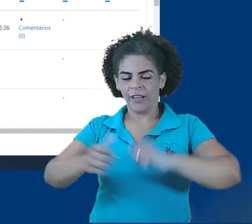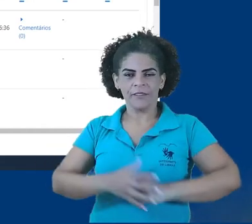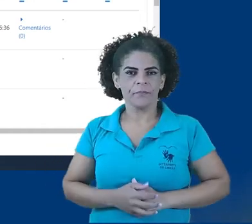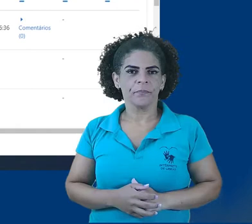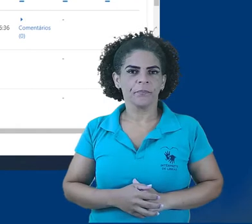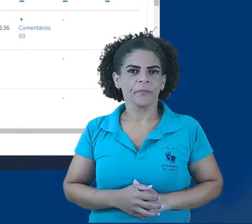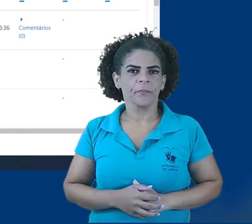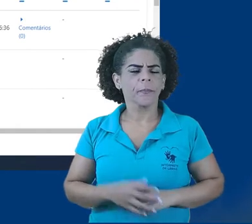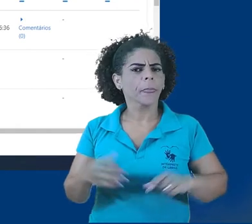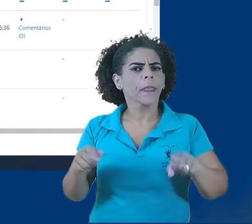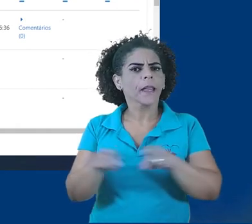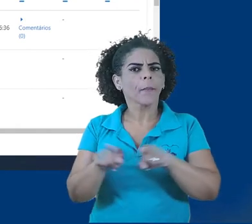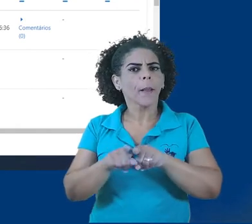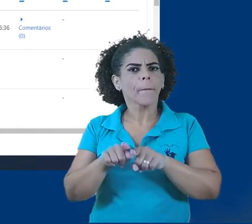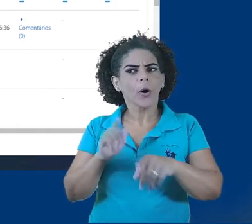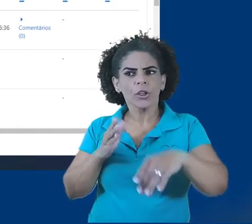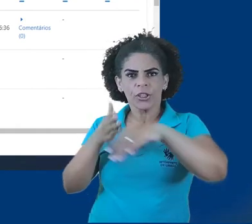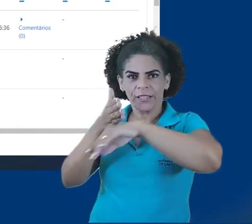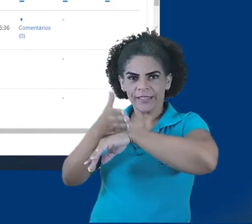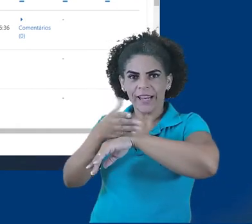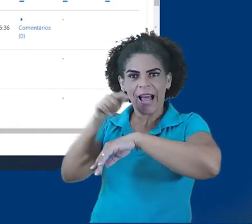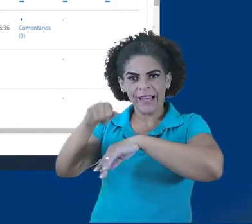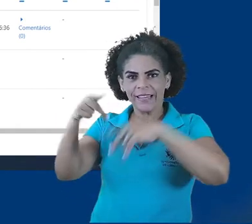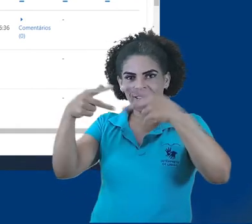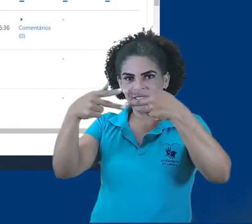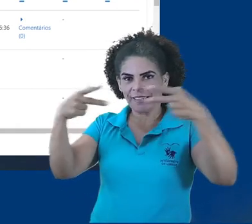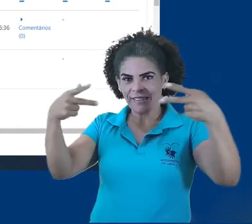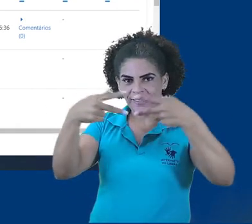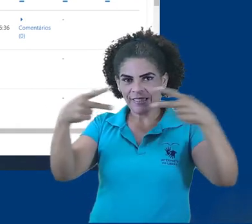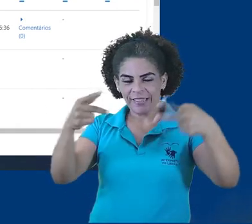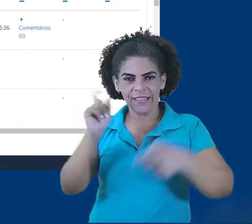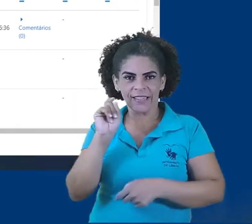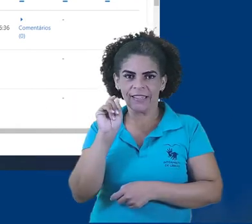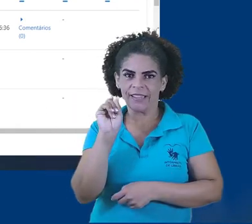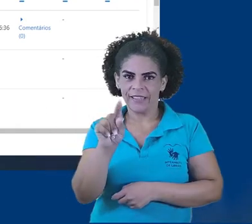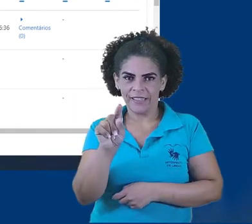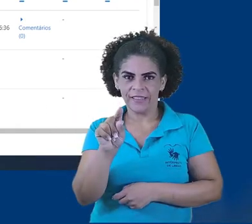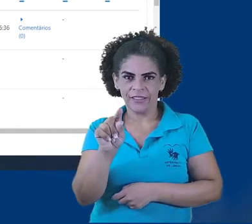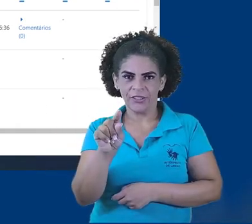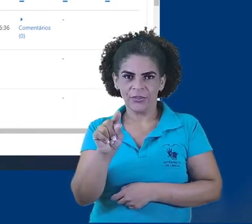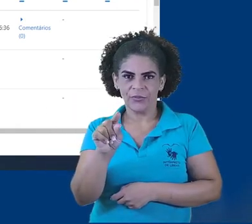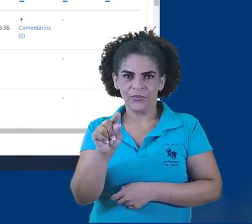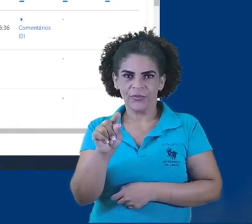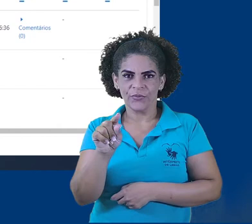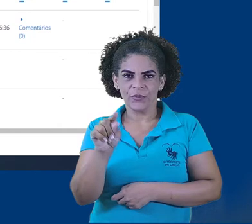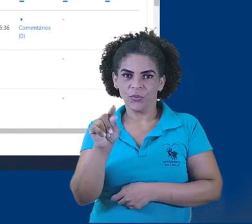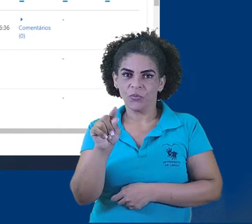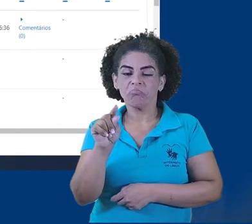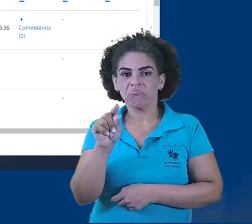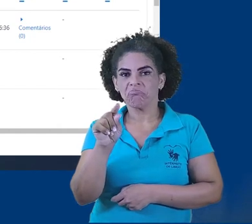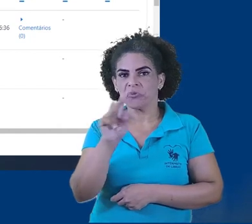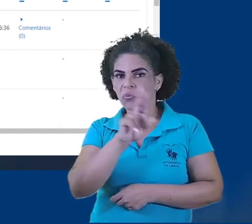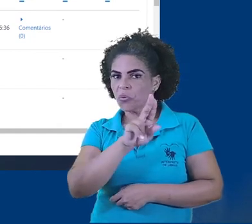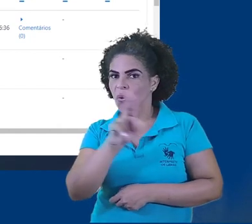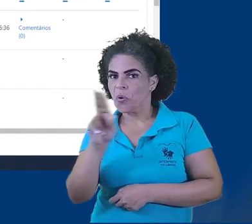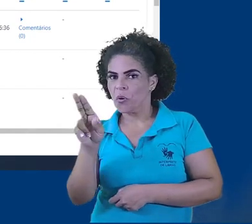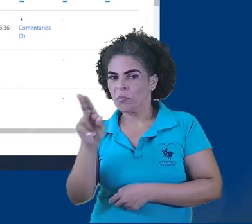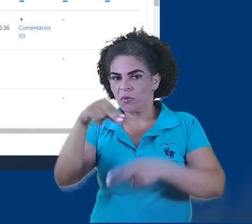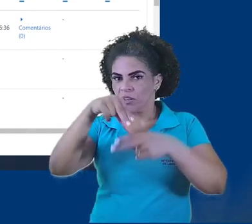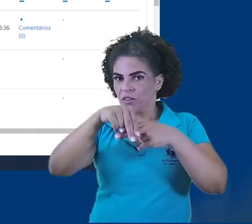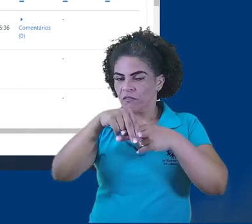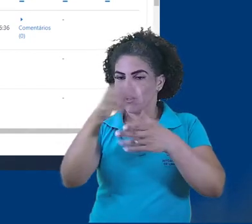É possível acessar essa tarefa através do link, clicando sobre o nome do arquivo,